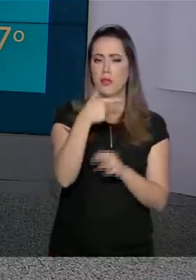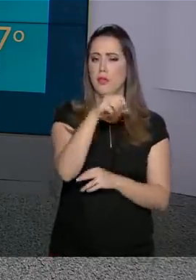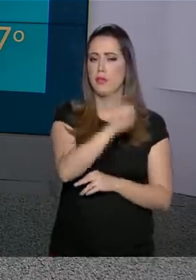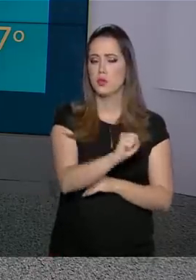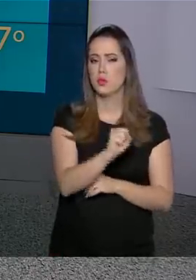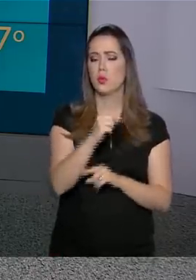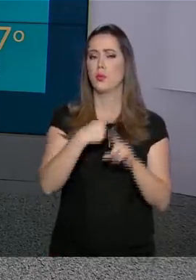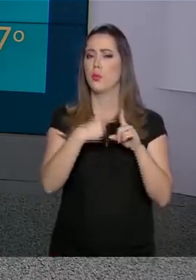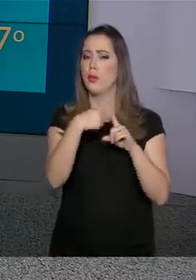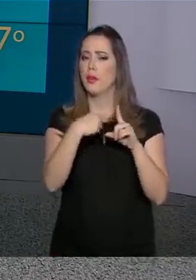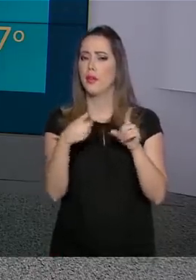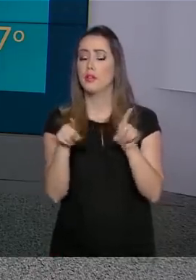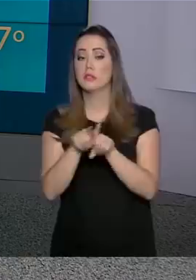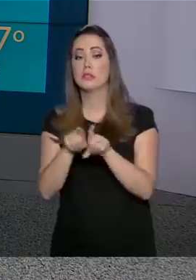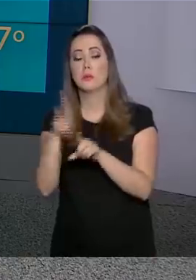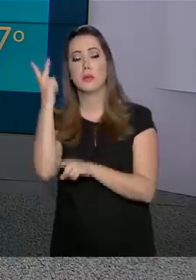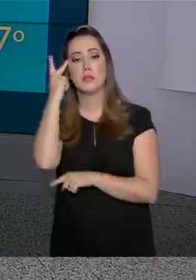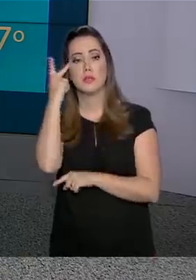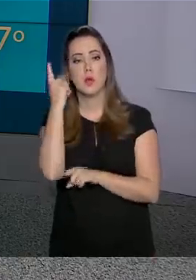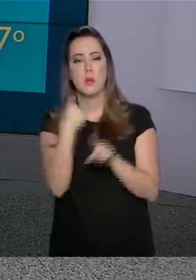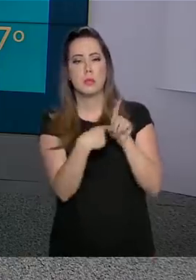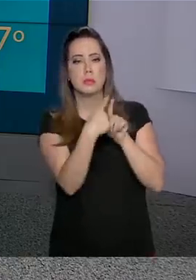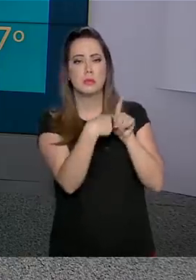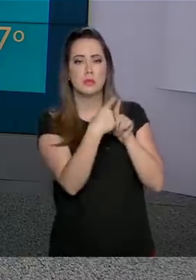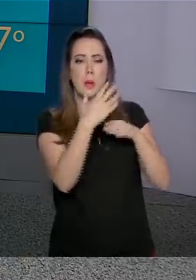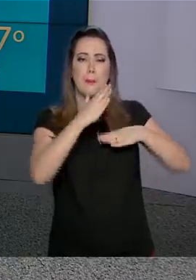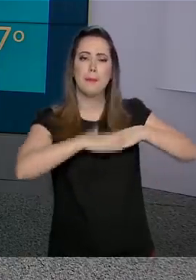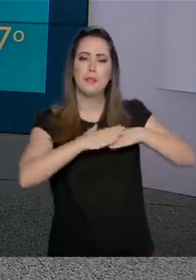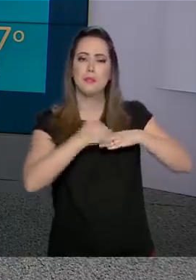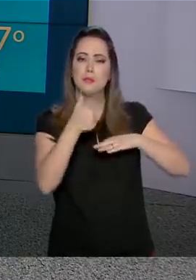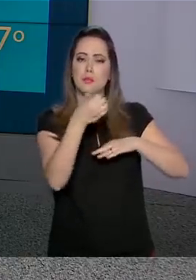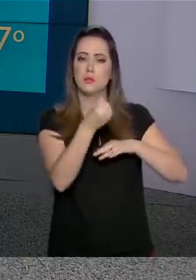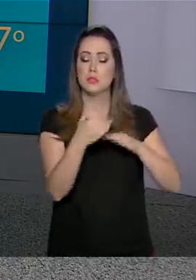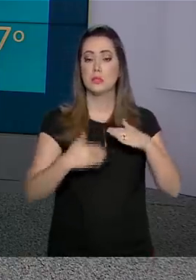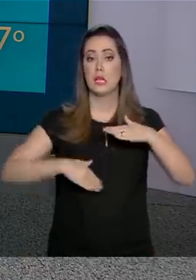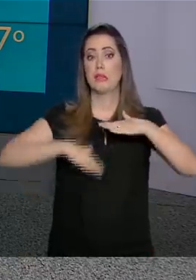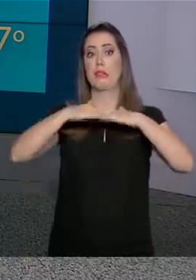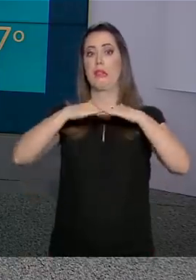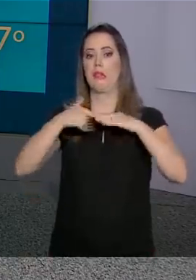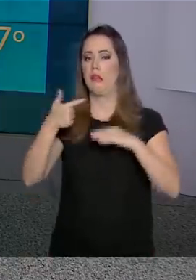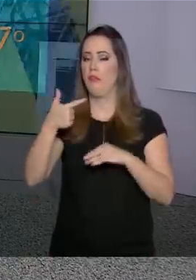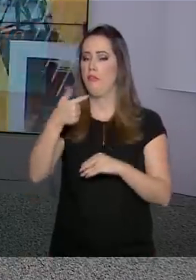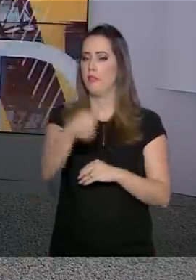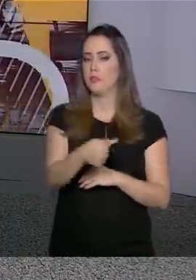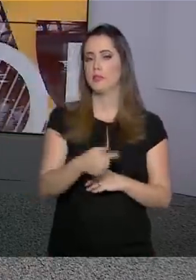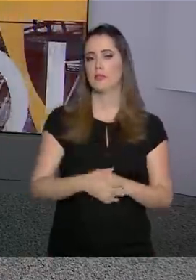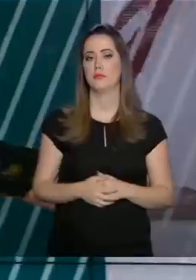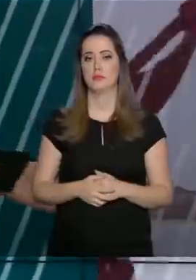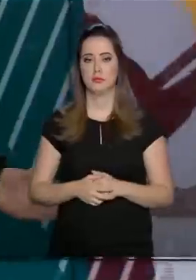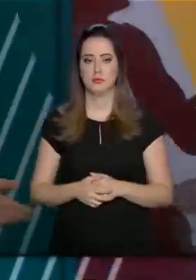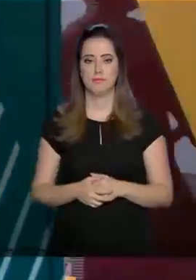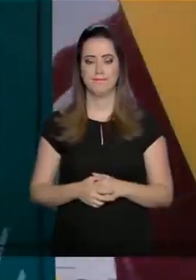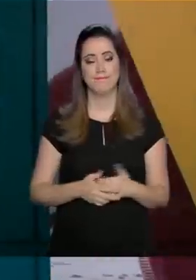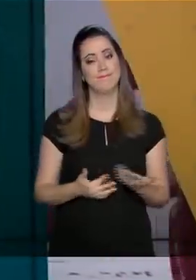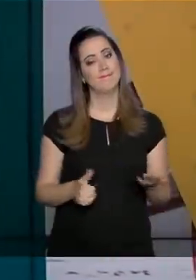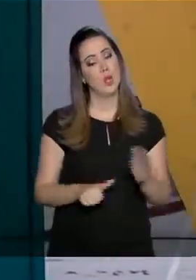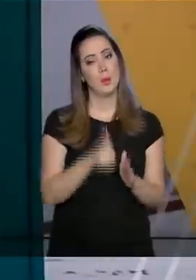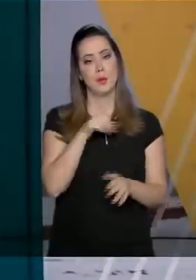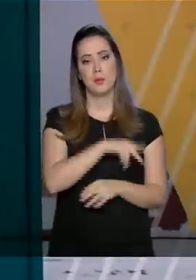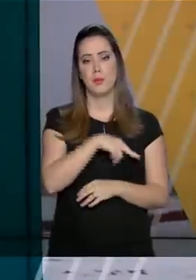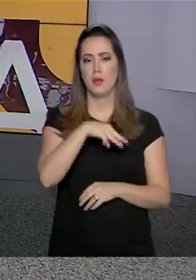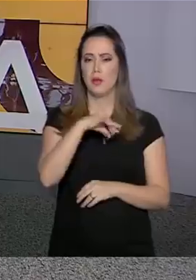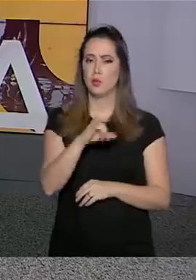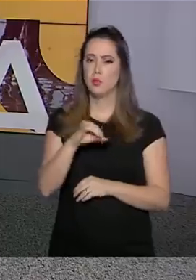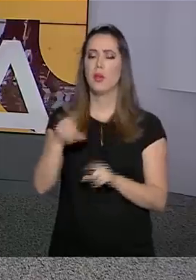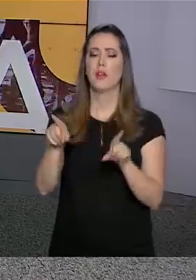graus. E em São Paulo, os termômetros marcam mínima de 16 e máxima de 27 graus. Bem, o 1º de maio